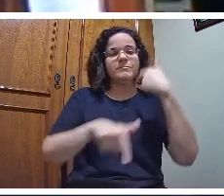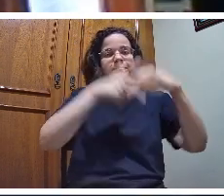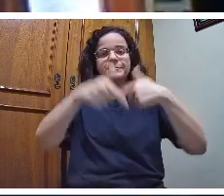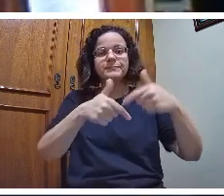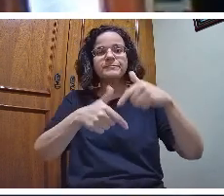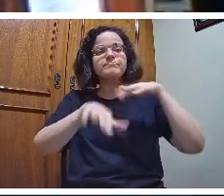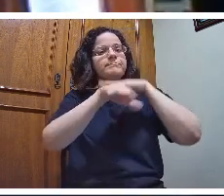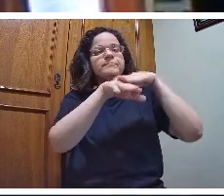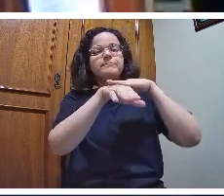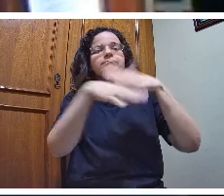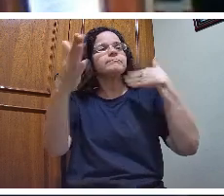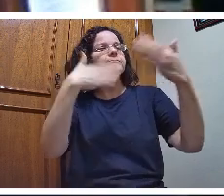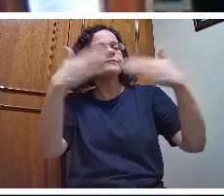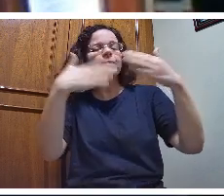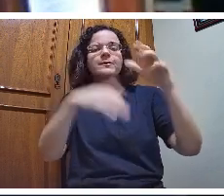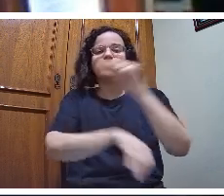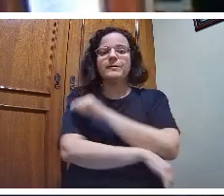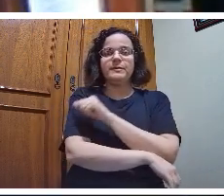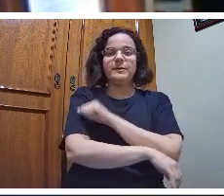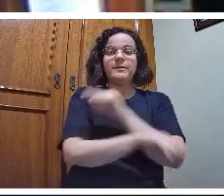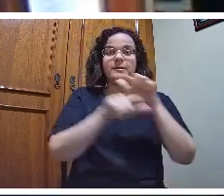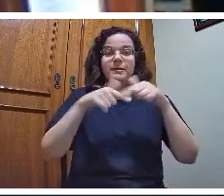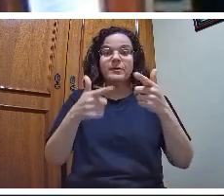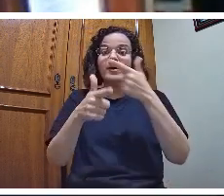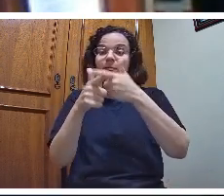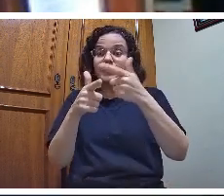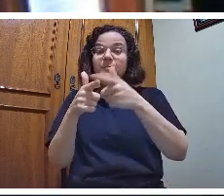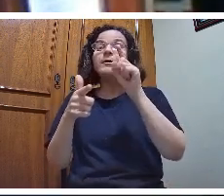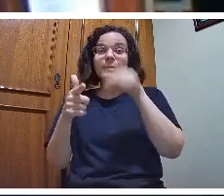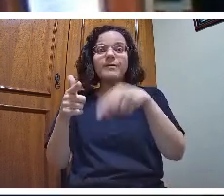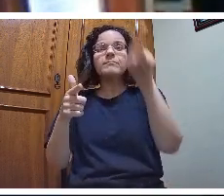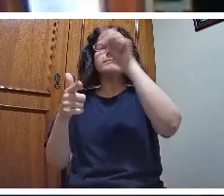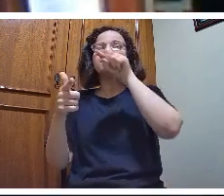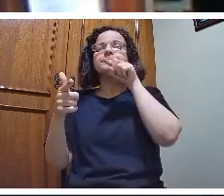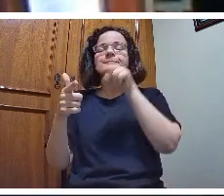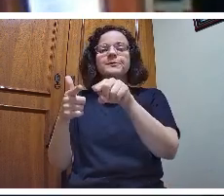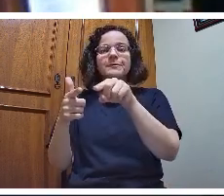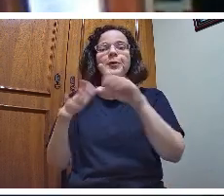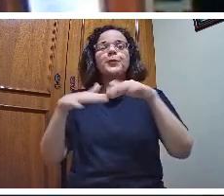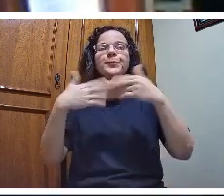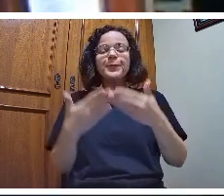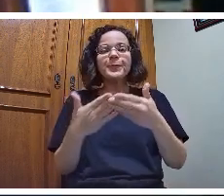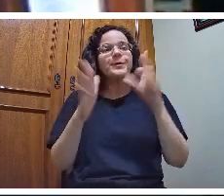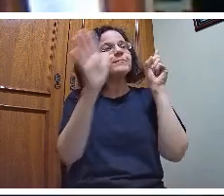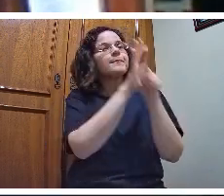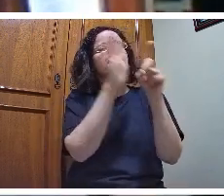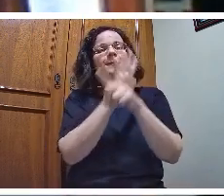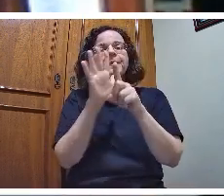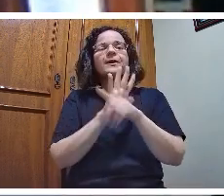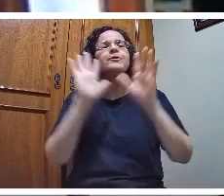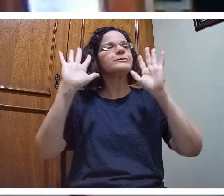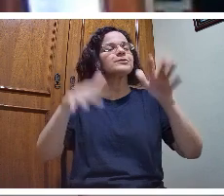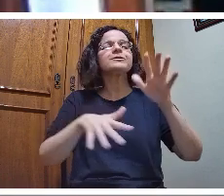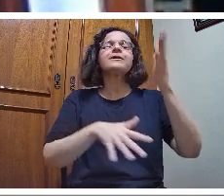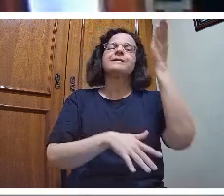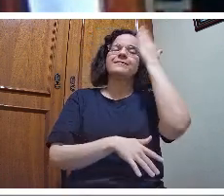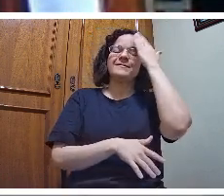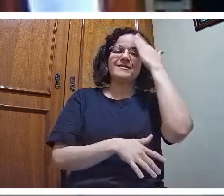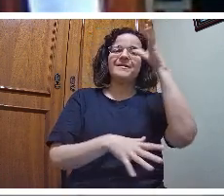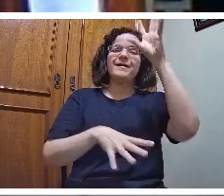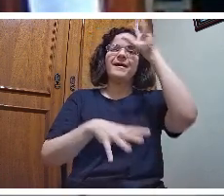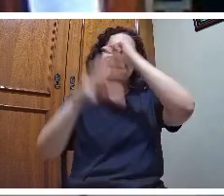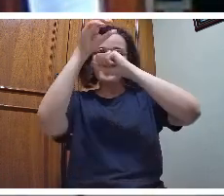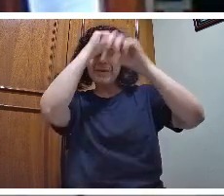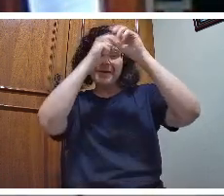a problematização é essa interrogação, só que ao interrogar, eu já estou aprendendo, estou na instrumentalização e já estou fazendo lá minha síntese, ah,